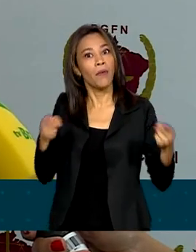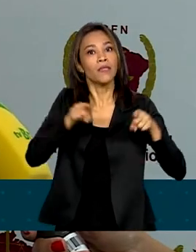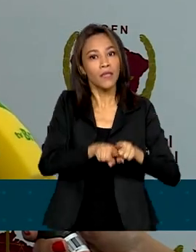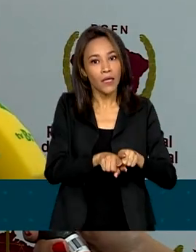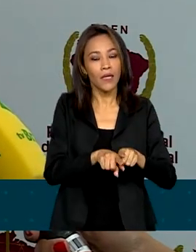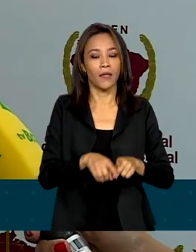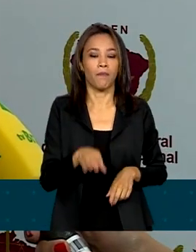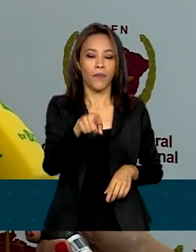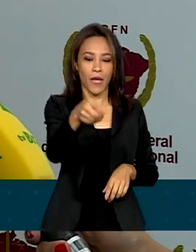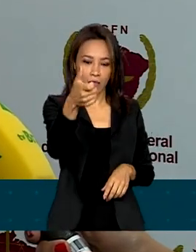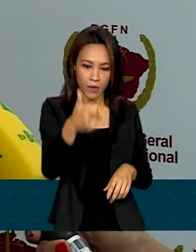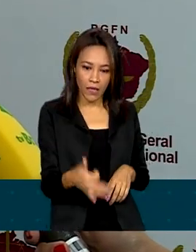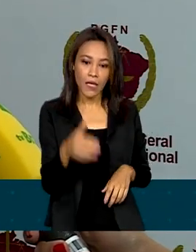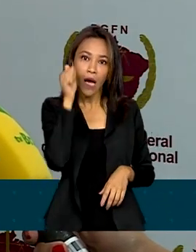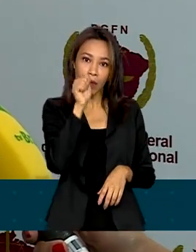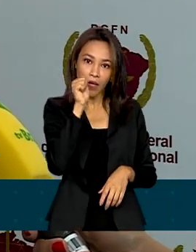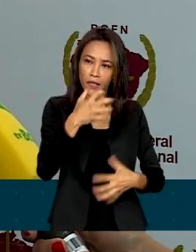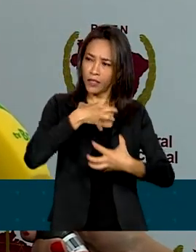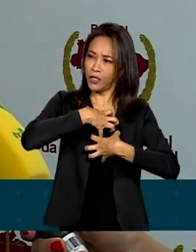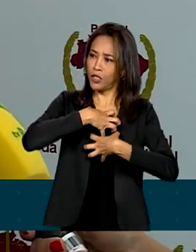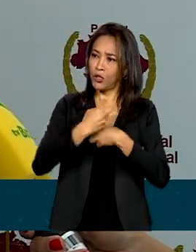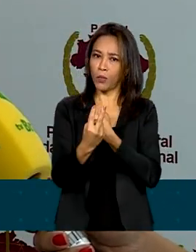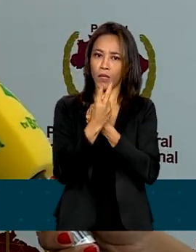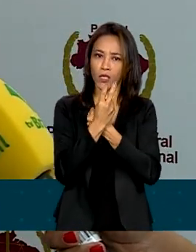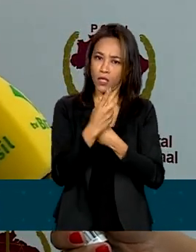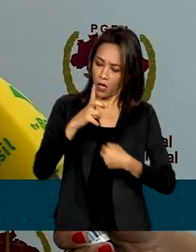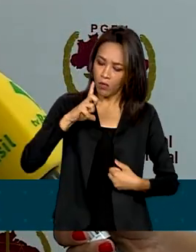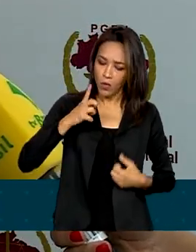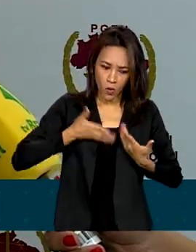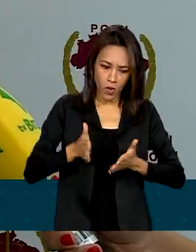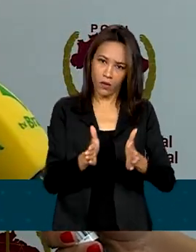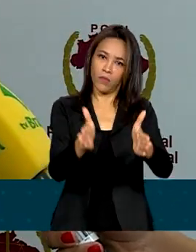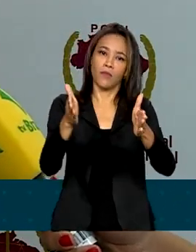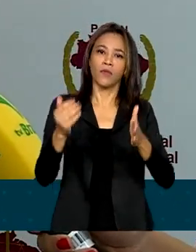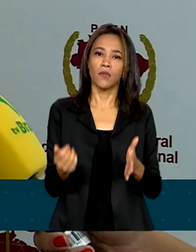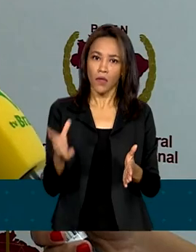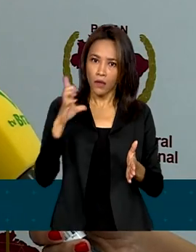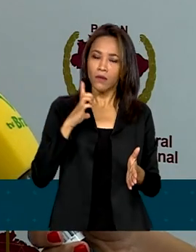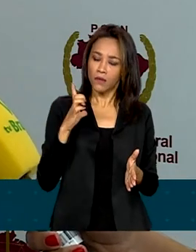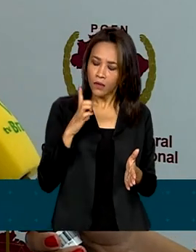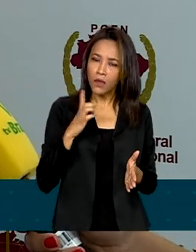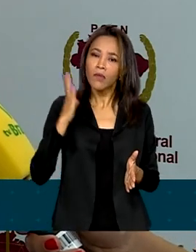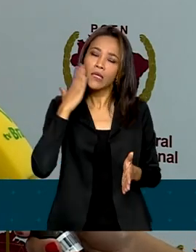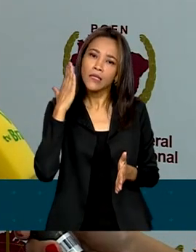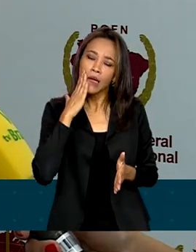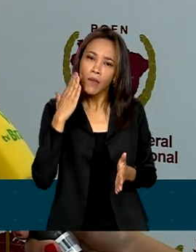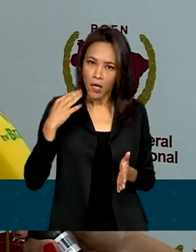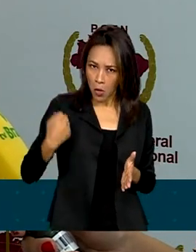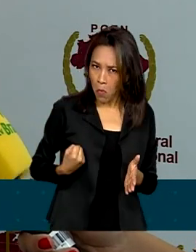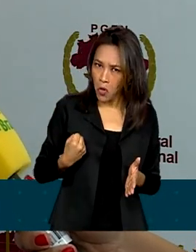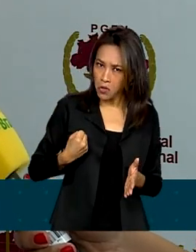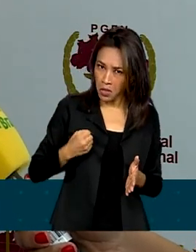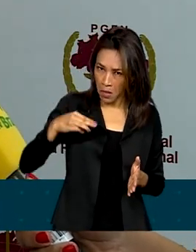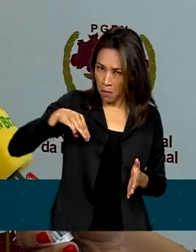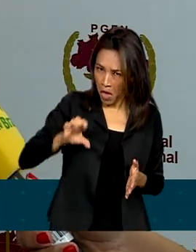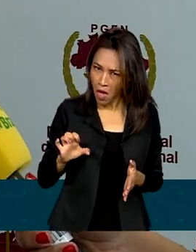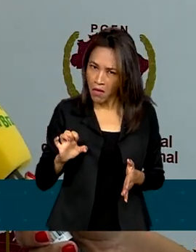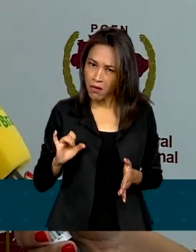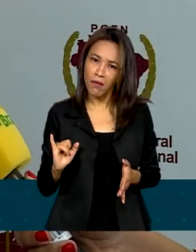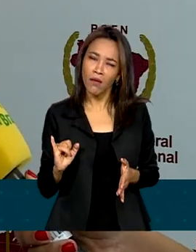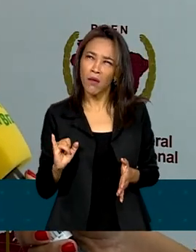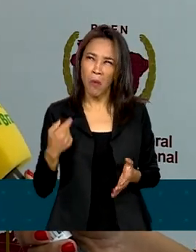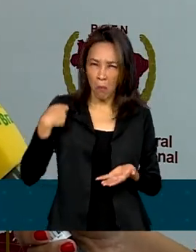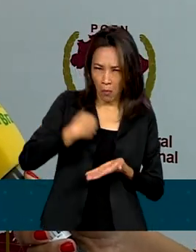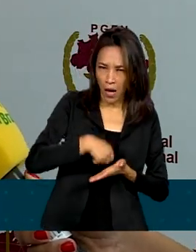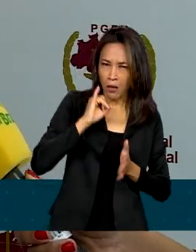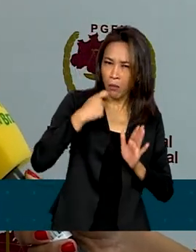mulher, ela tem que se sentir protegida, ela tem que dizer, olha, eu tenho um caminho para chegar lá. Eu tenho um caminho para saber, posso ser MEI, não posso ser MEI, pago imposto,